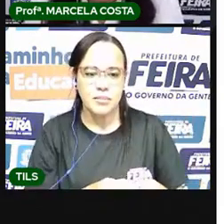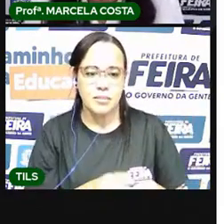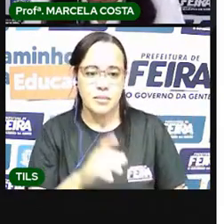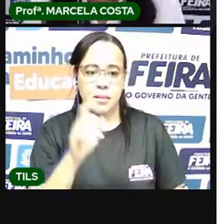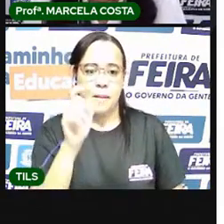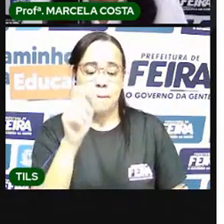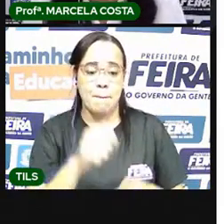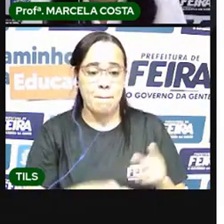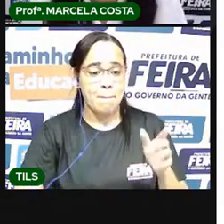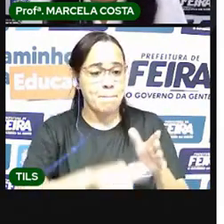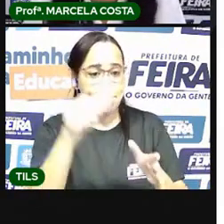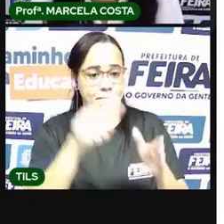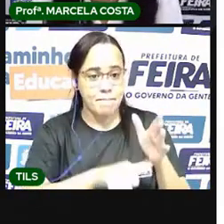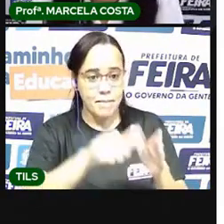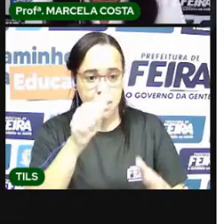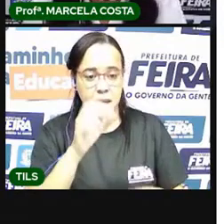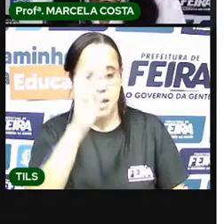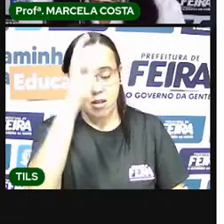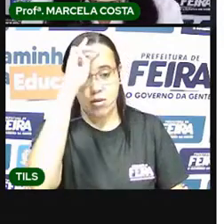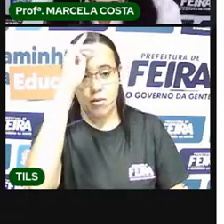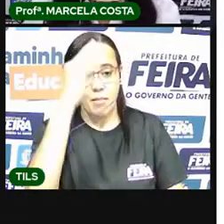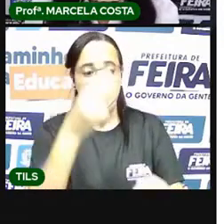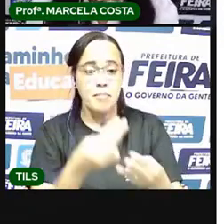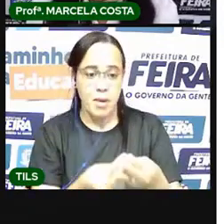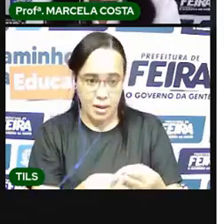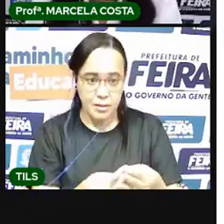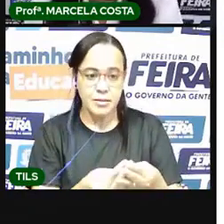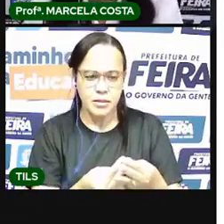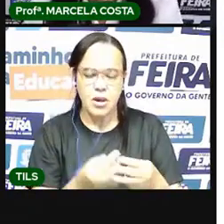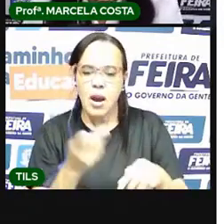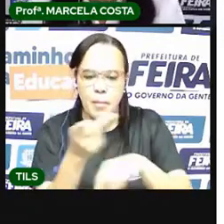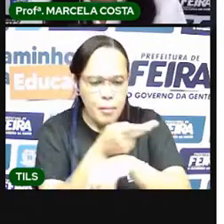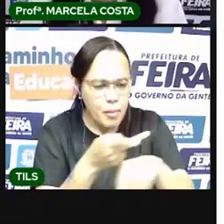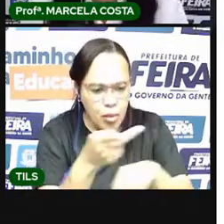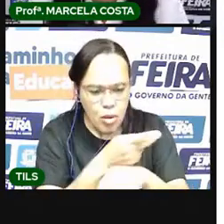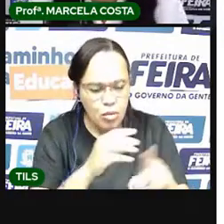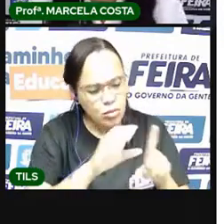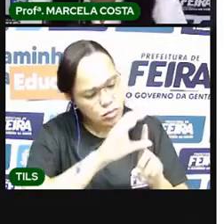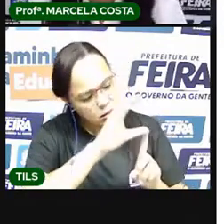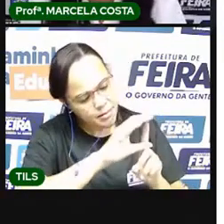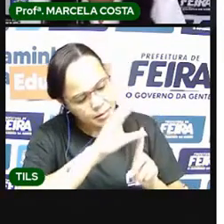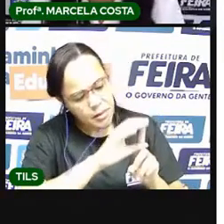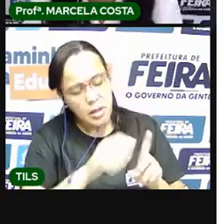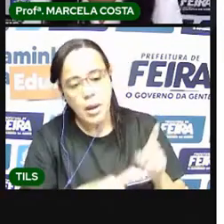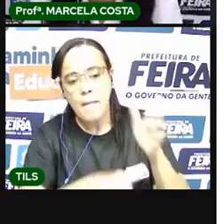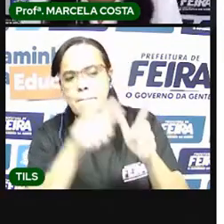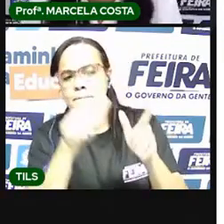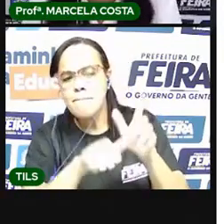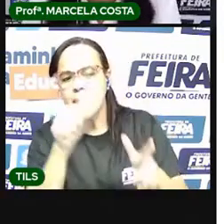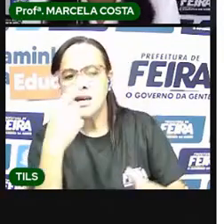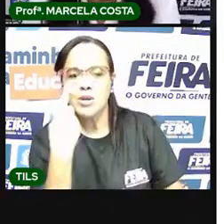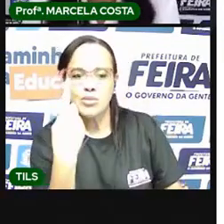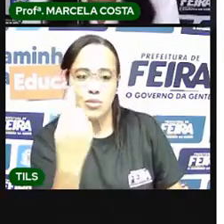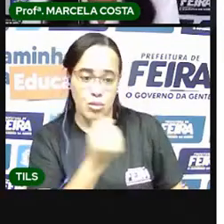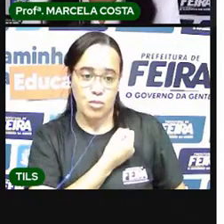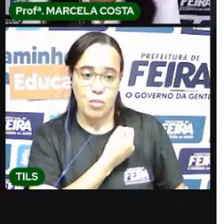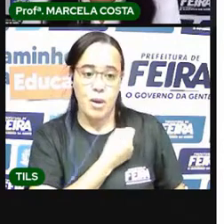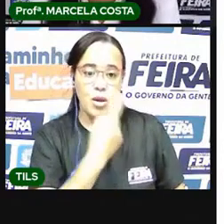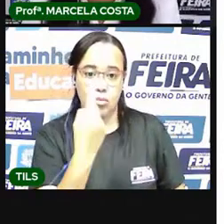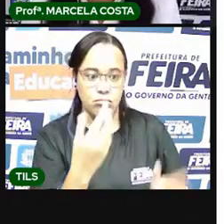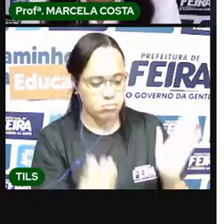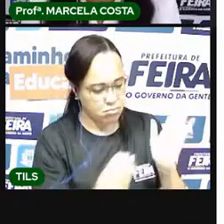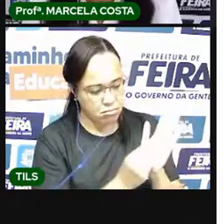1º de março. Aí eu vou lá no calendário procurar o número 1 do mês de março. E já deixo marcado